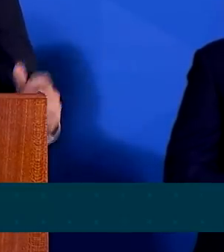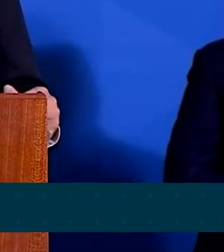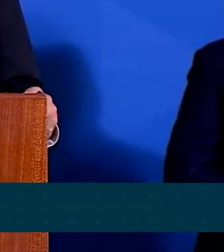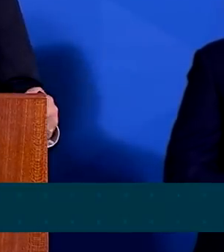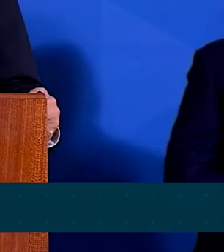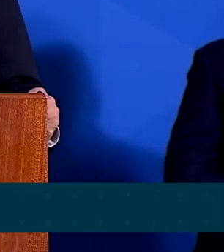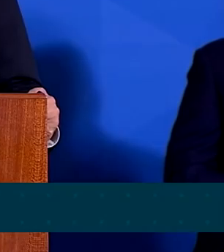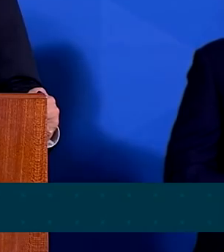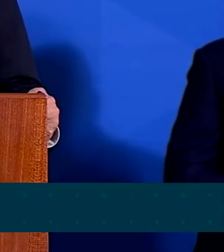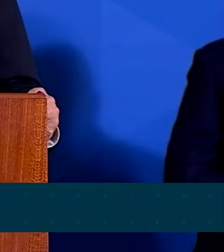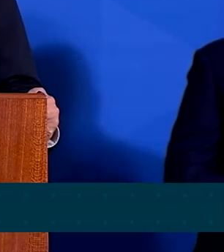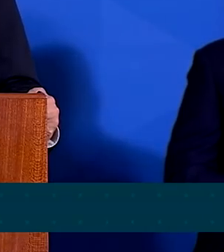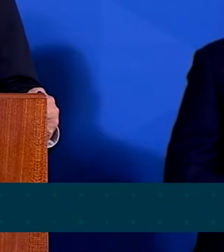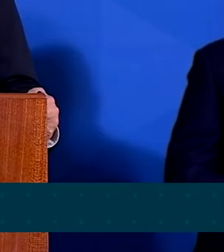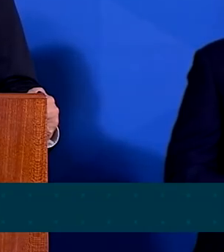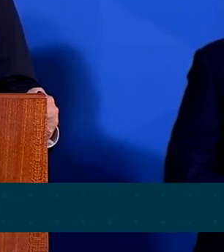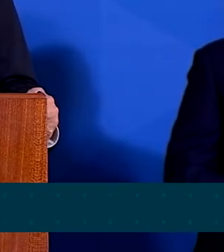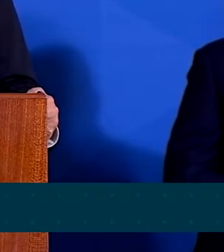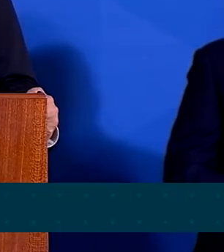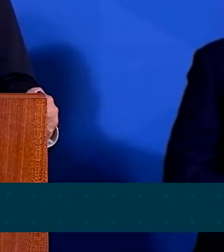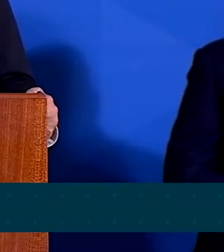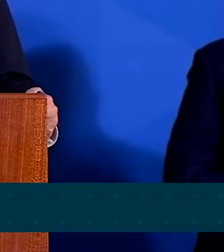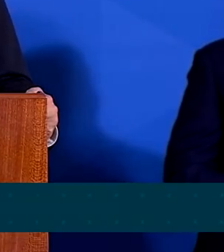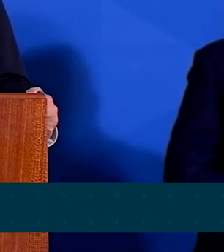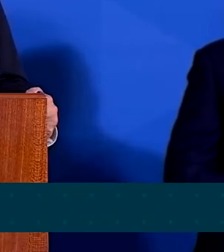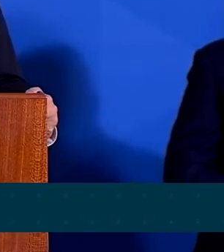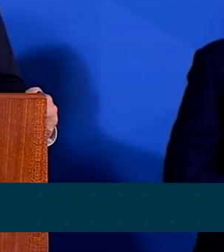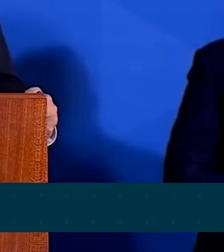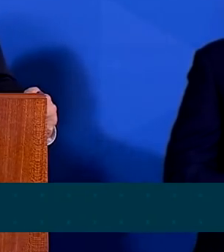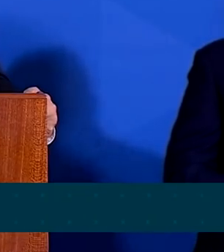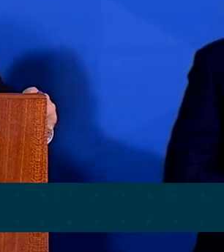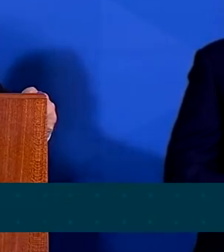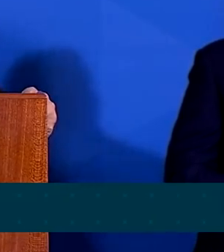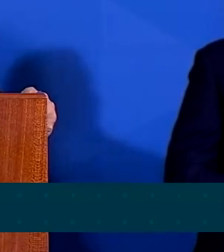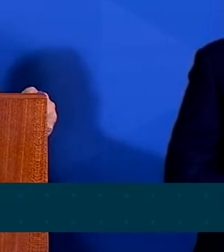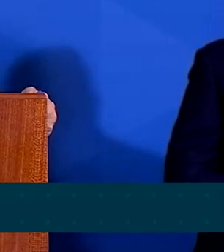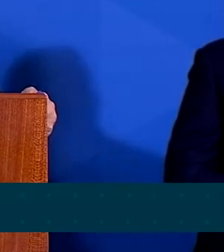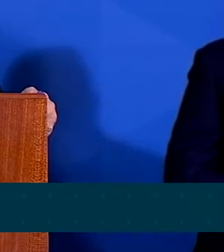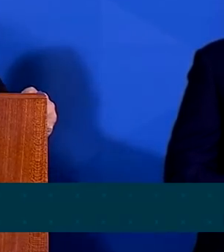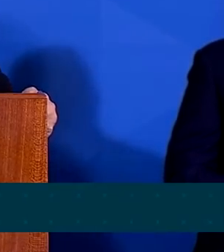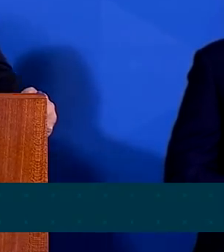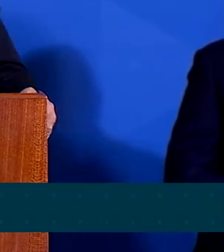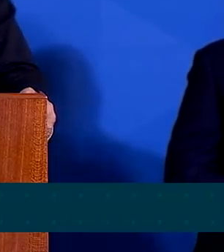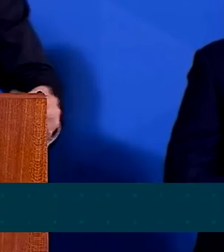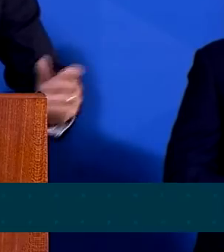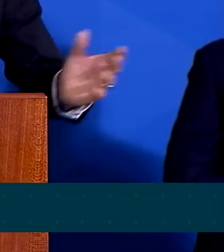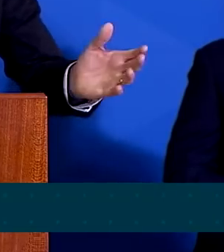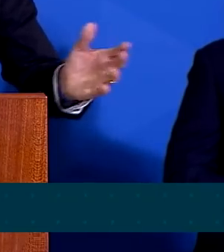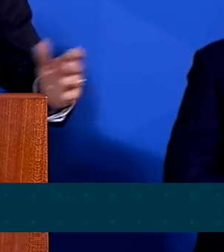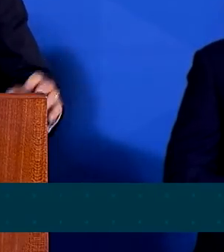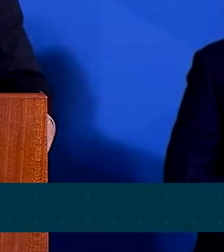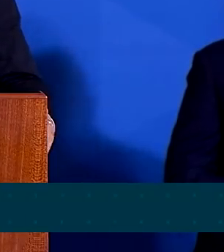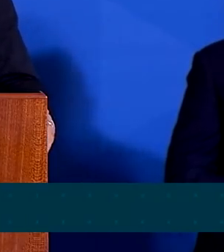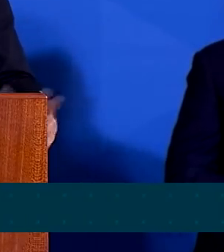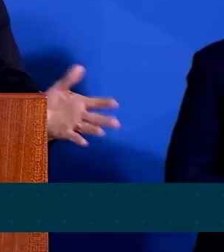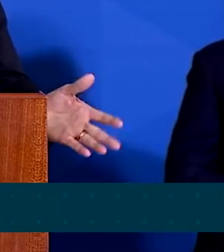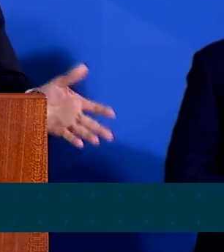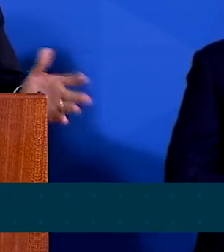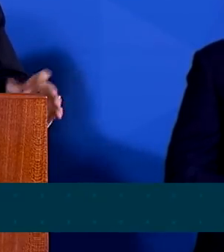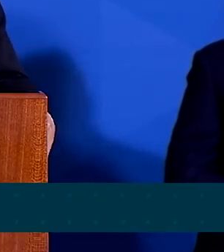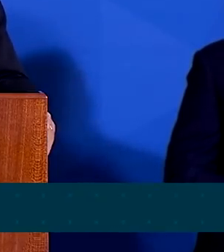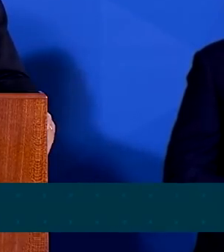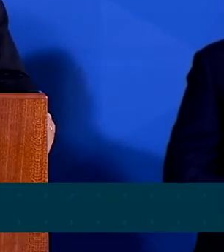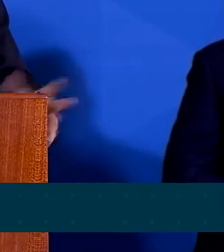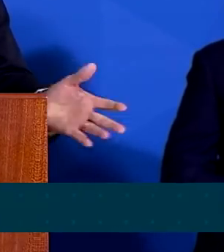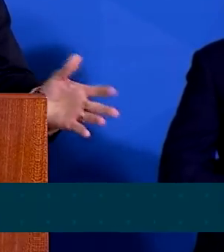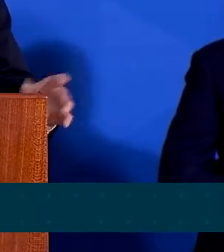não pode demonstrar amor, do meu entender, por quase nada nessa vida. Aquele que, porventura, esteja reclamando da